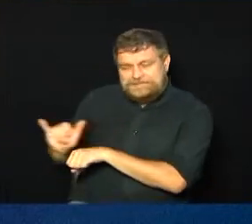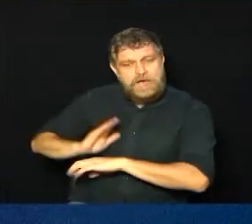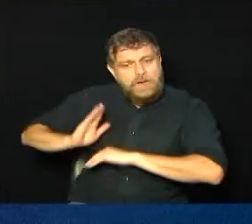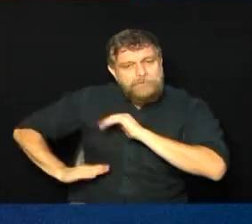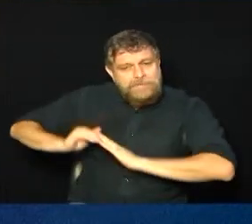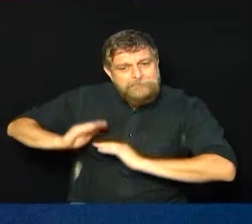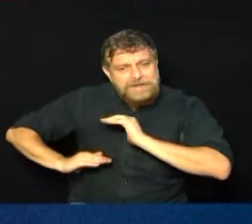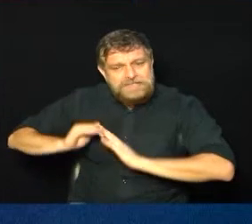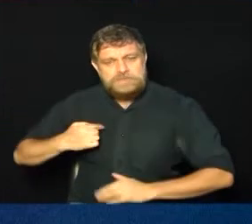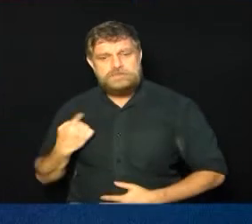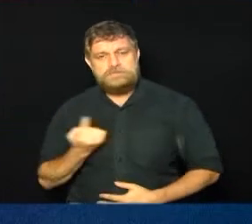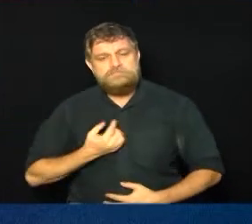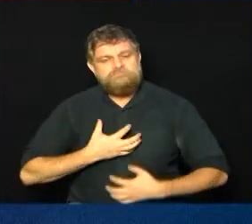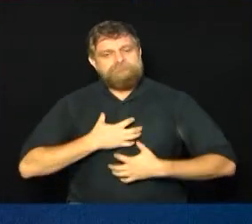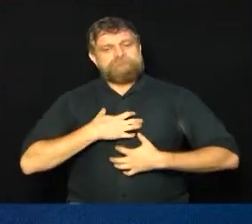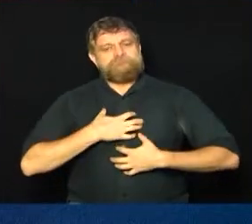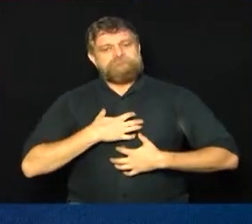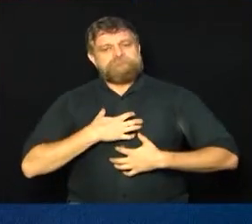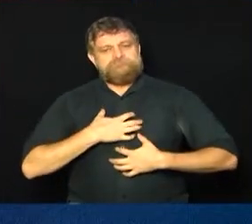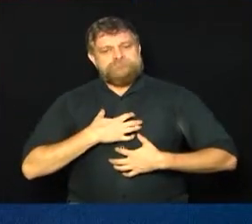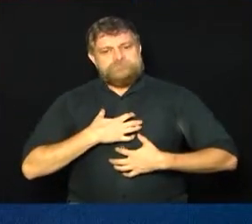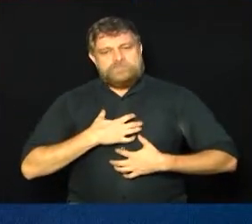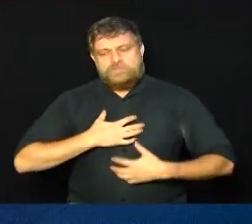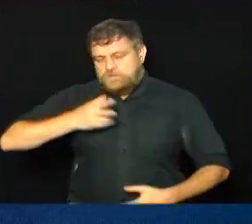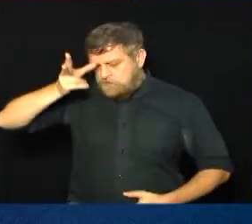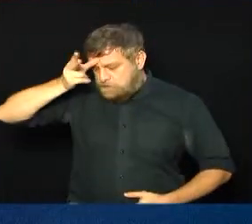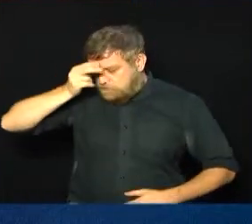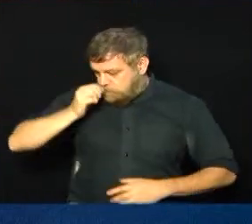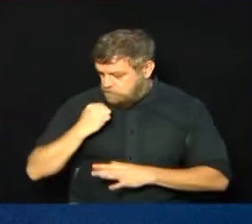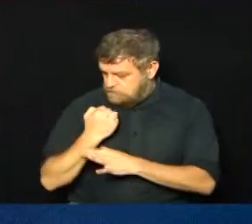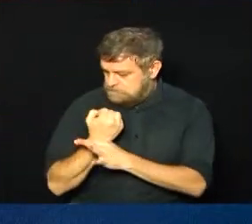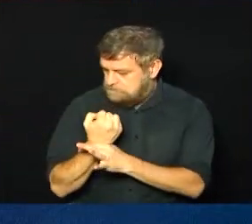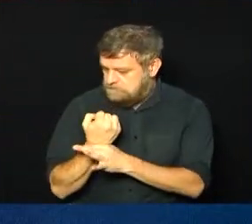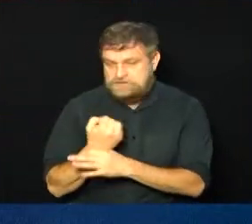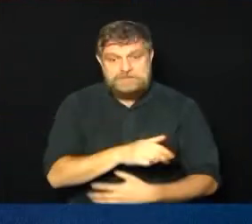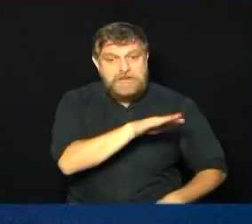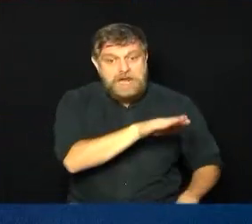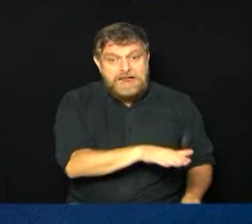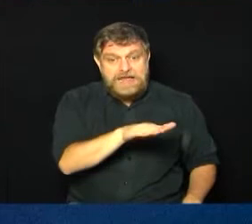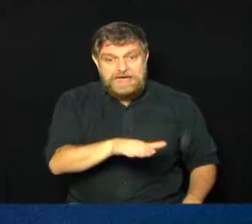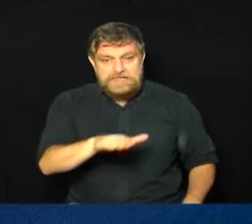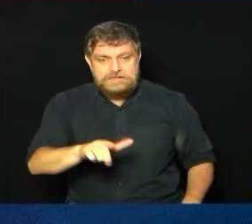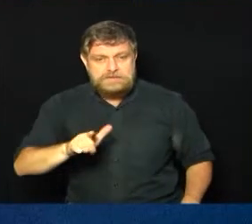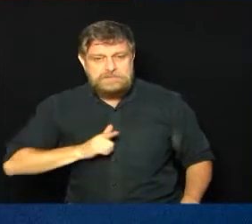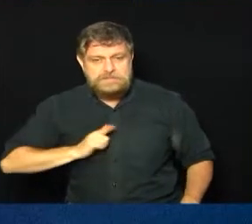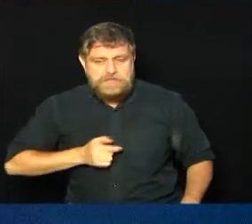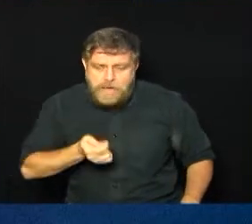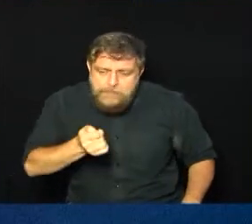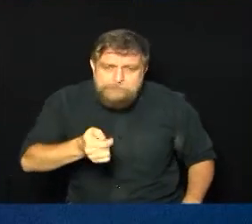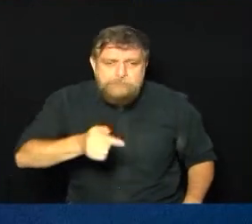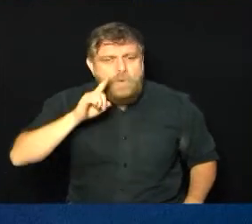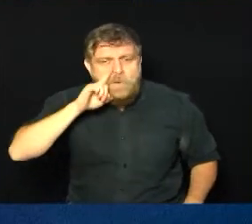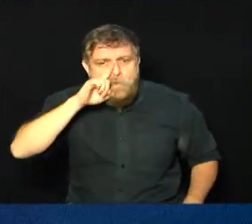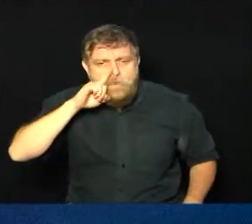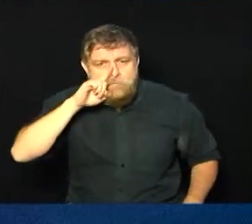que nos traz segurança de que nossas crianças terão risco muito diminuído